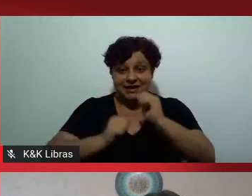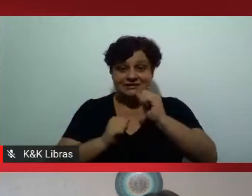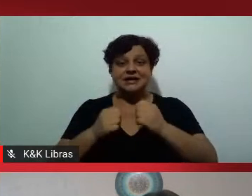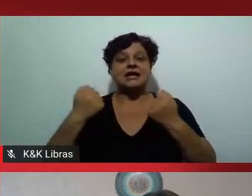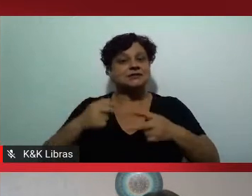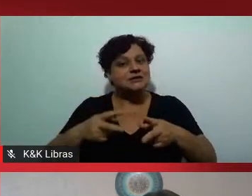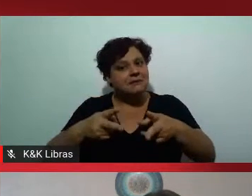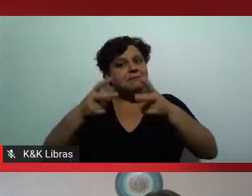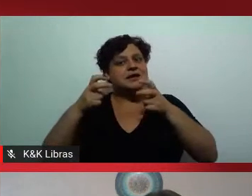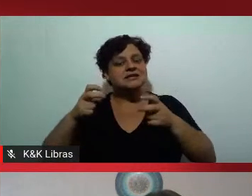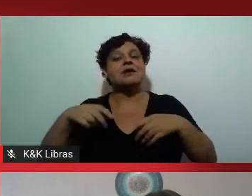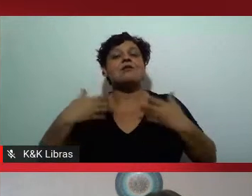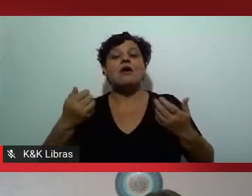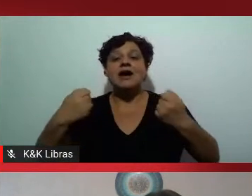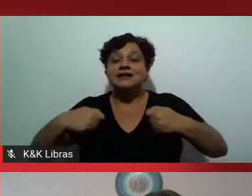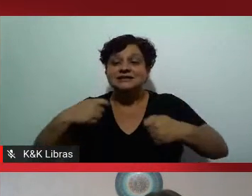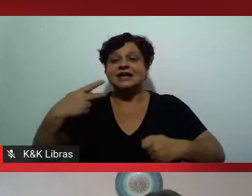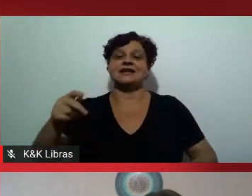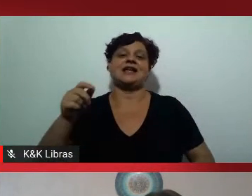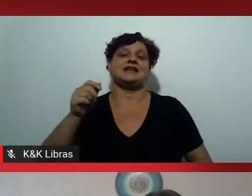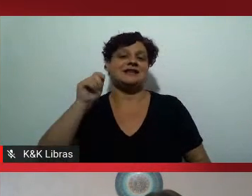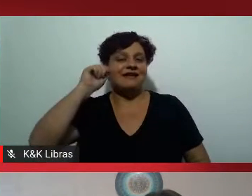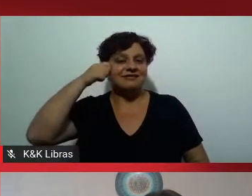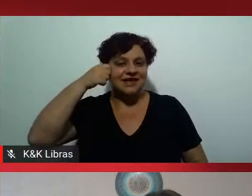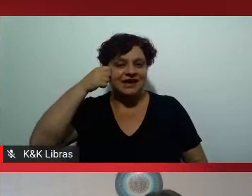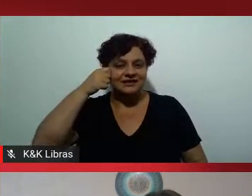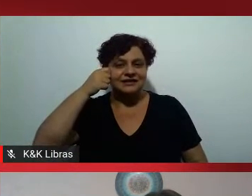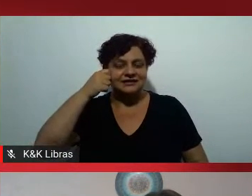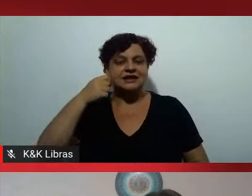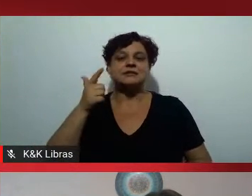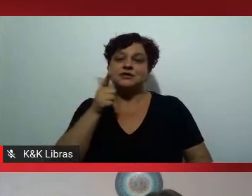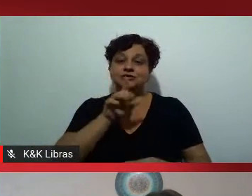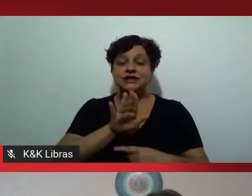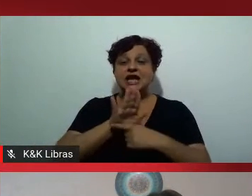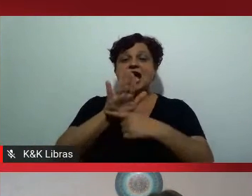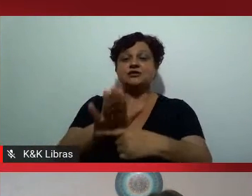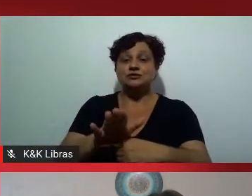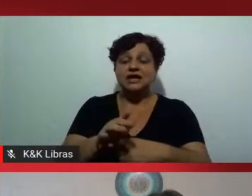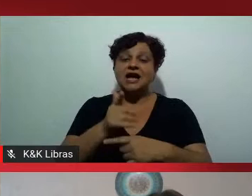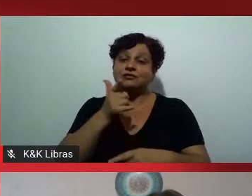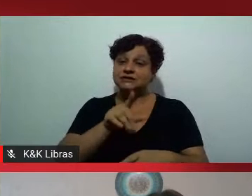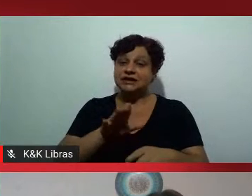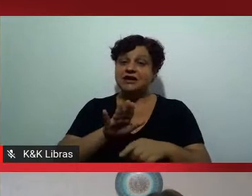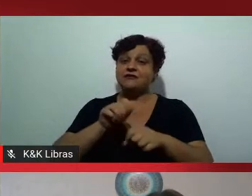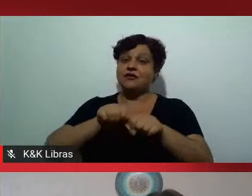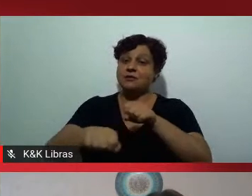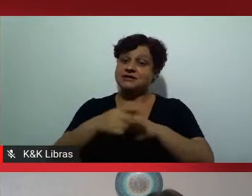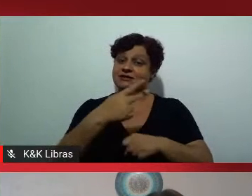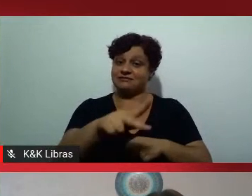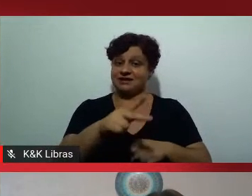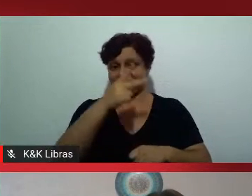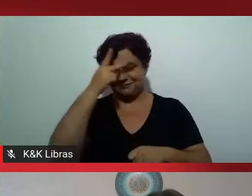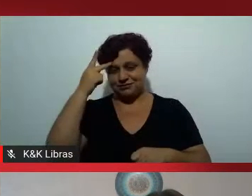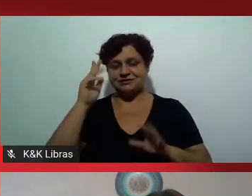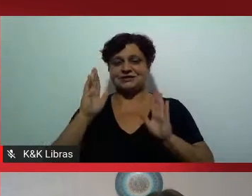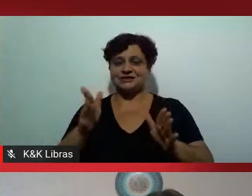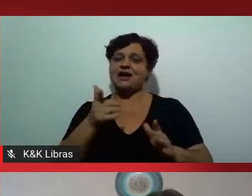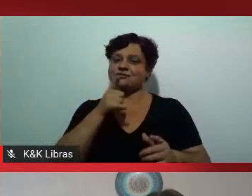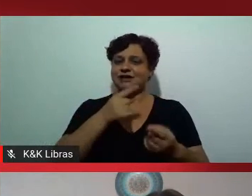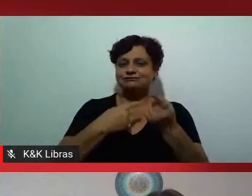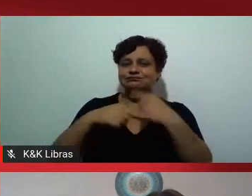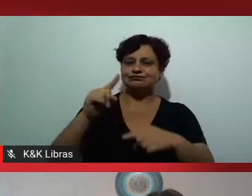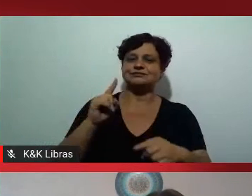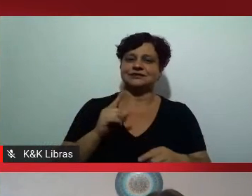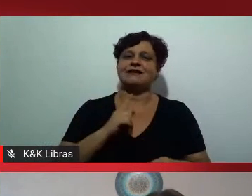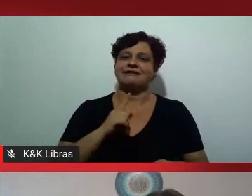universidade, ela pode cumprir um papel de já ajudar a formar esses talentos. O que nós temos na atualidade, e aí pegando os